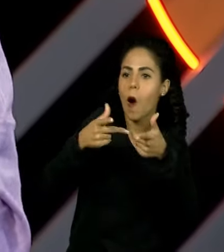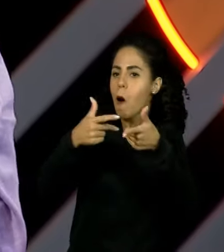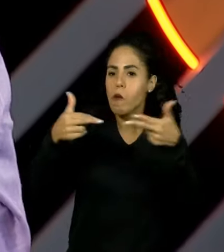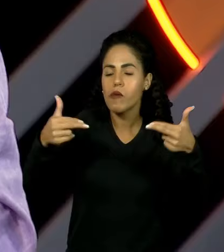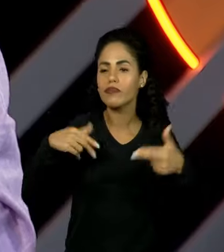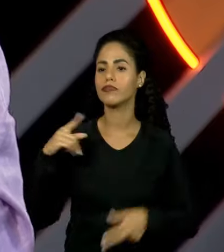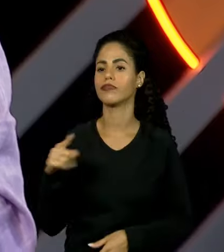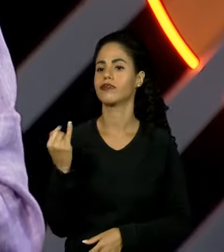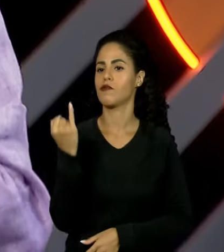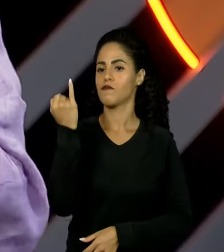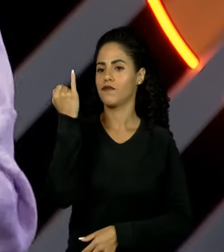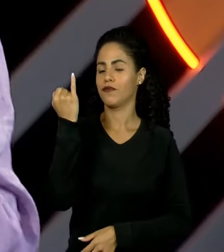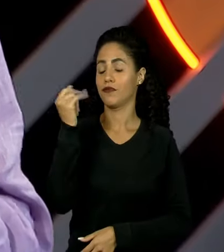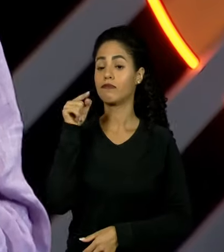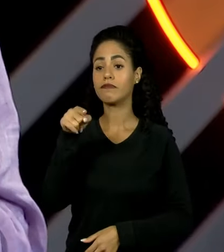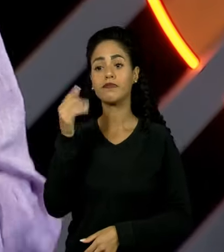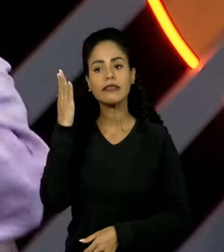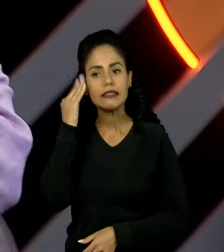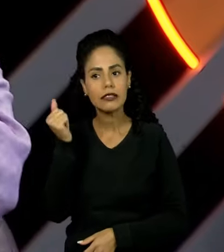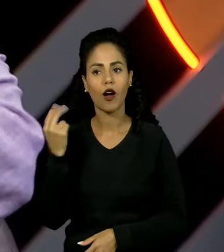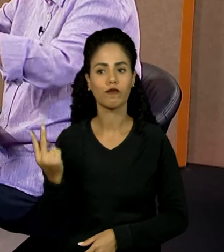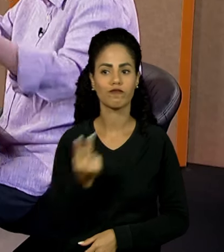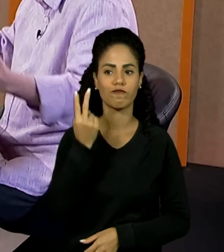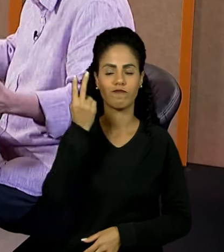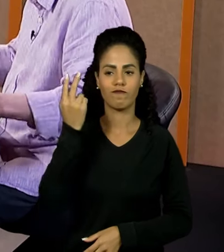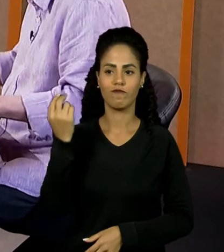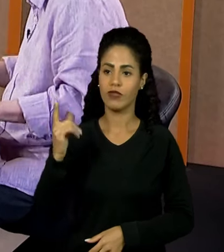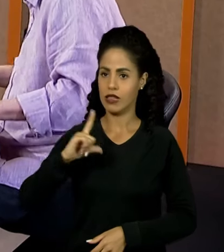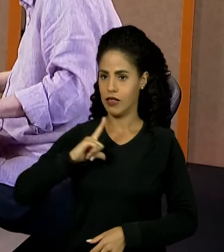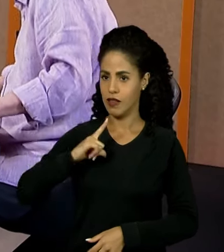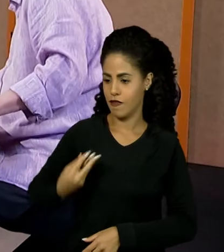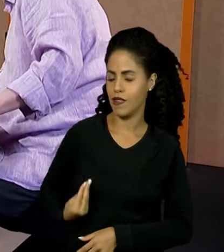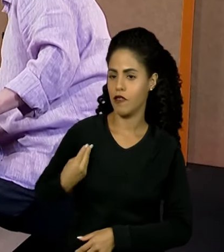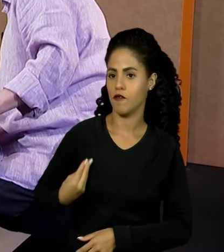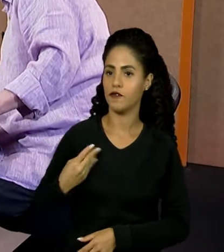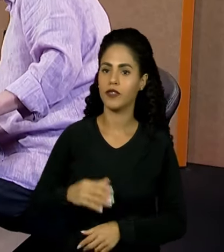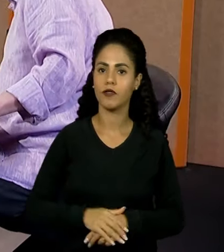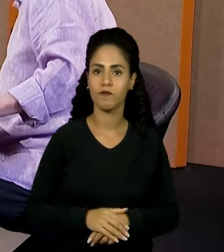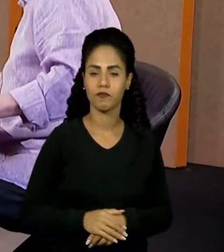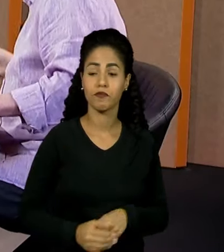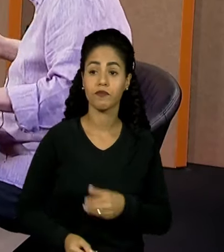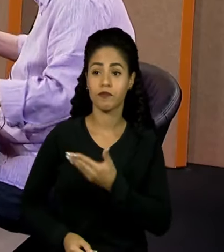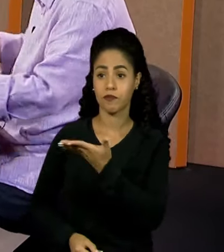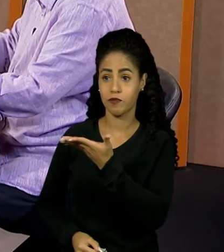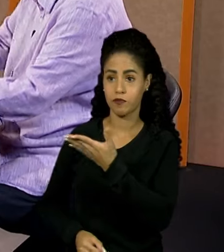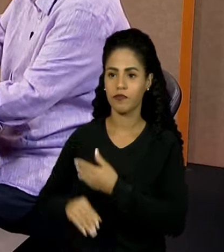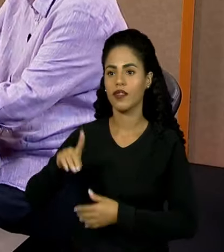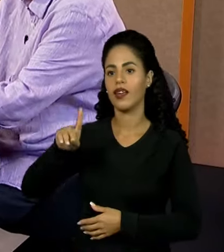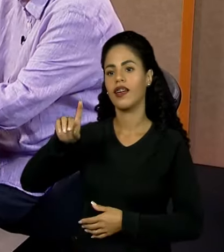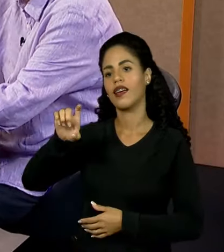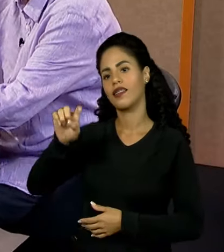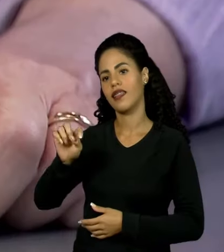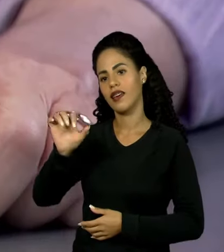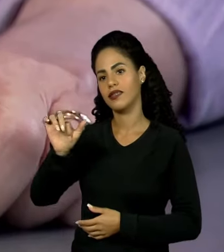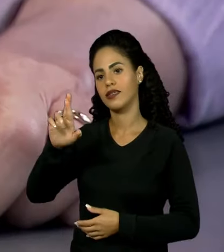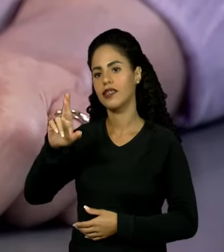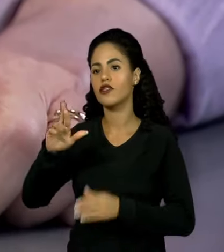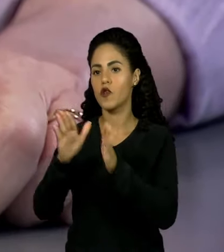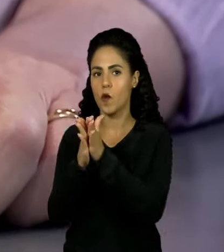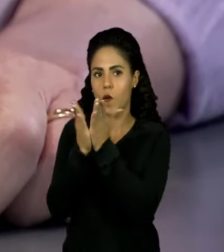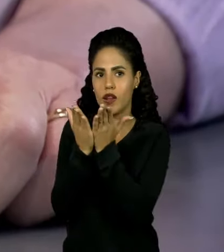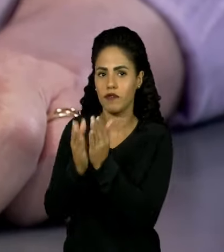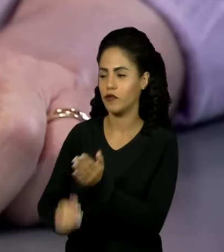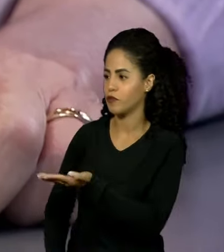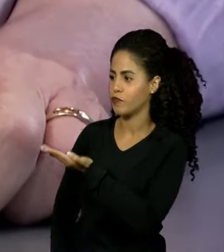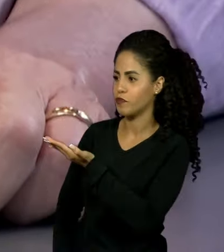que lhes é importante, que lhes é caro dentro da sua trajetória. O Dexter trouxe esse livro. Malcolm.